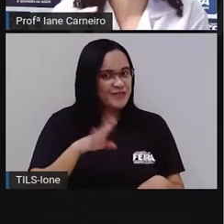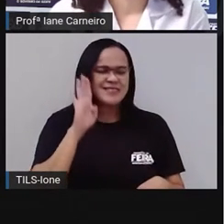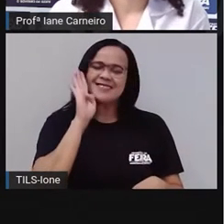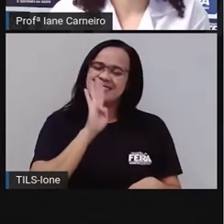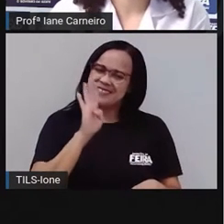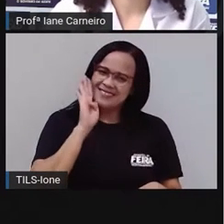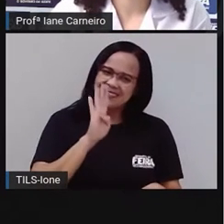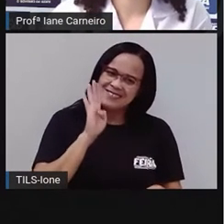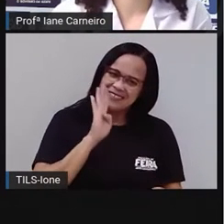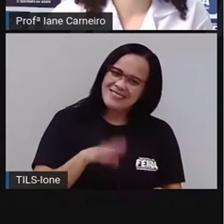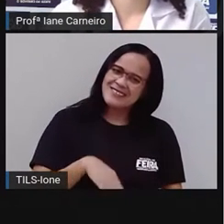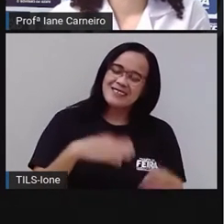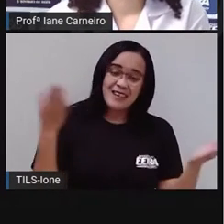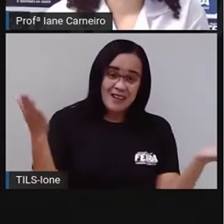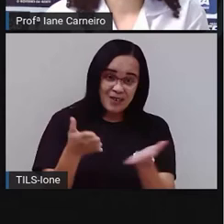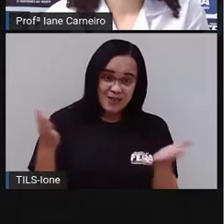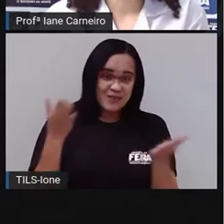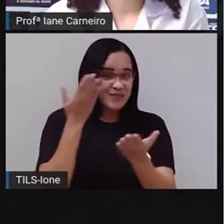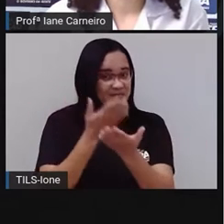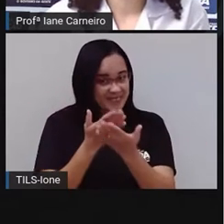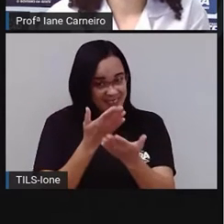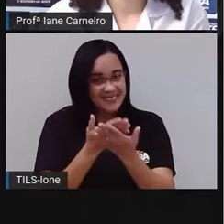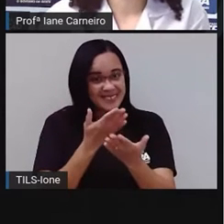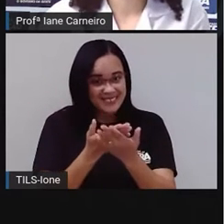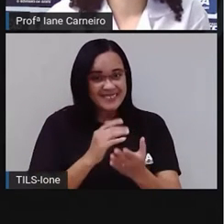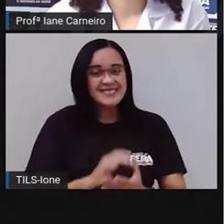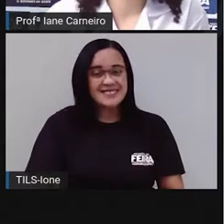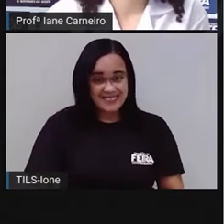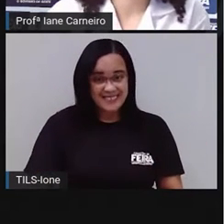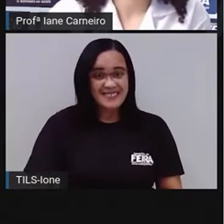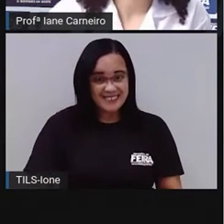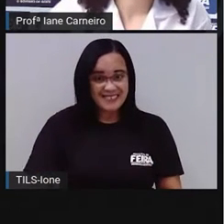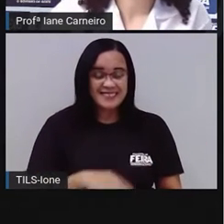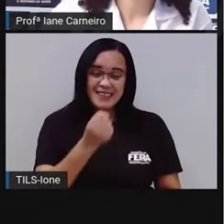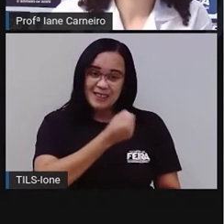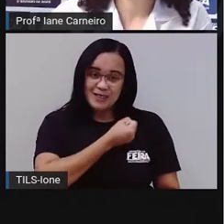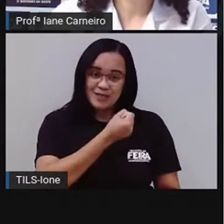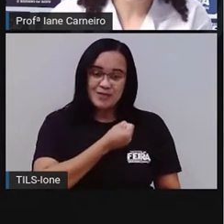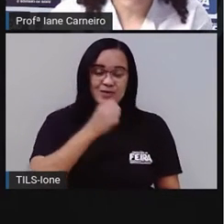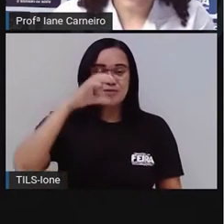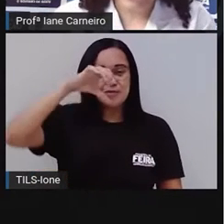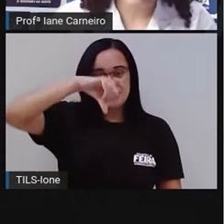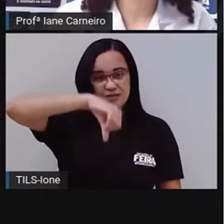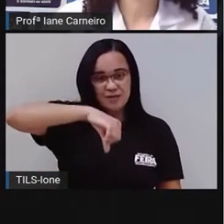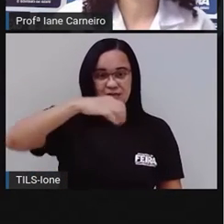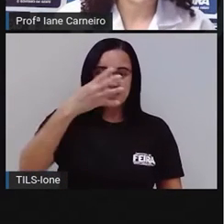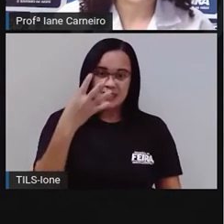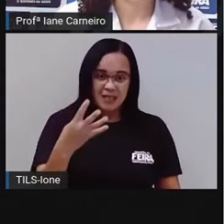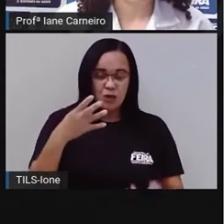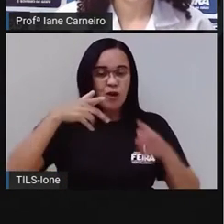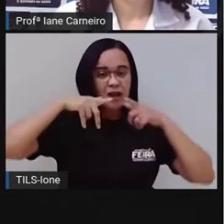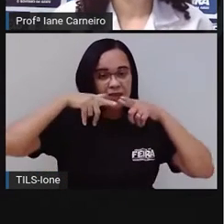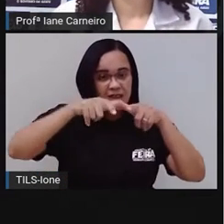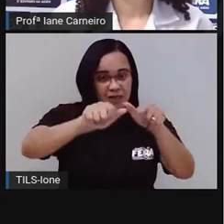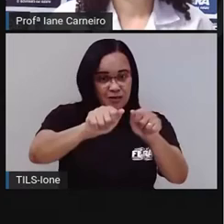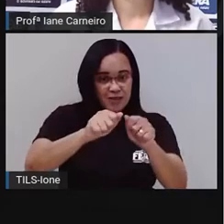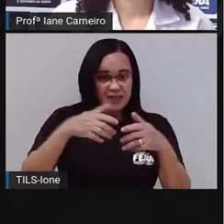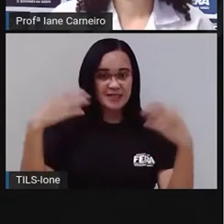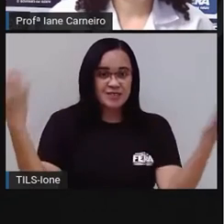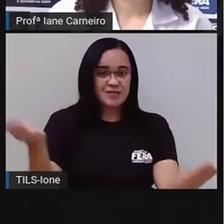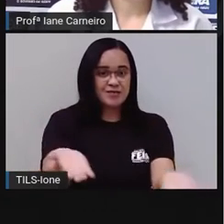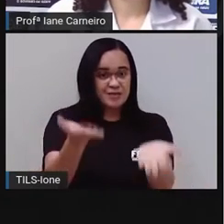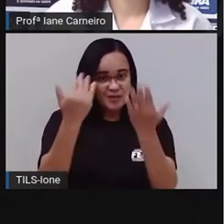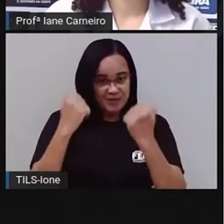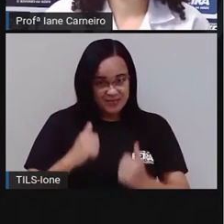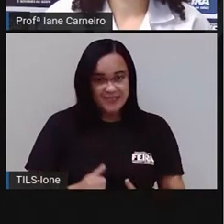muito a aula de hoje, né? E a aula, ó, é a aula de número 94 e a aula de linguagens. Então, vamos lá? Para